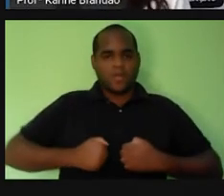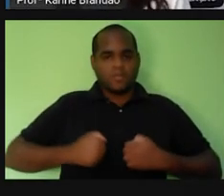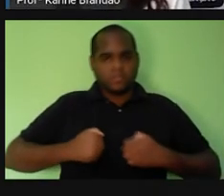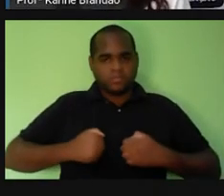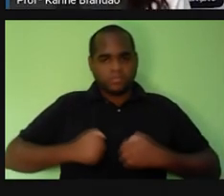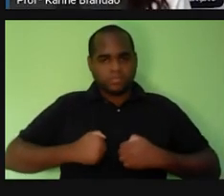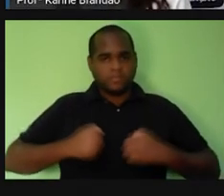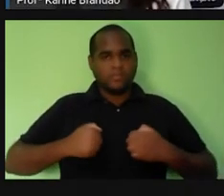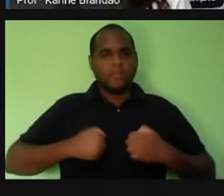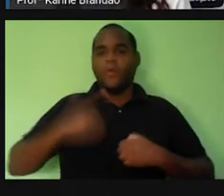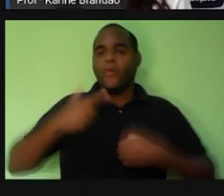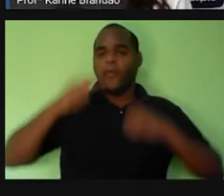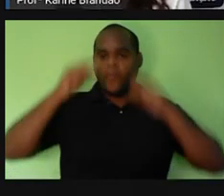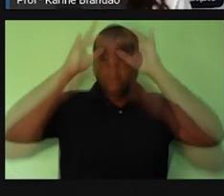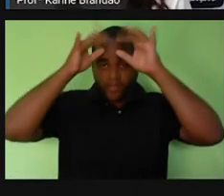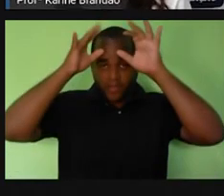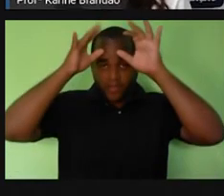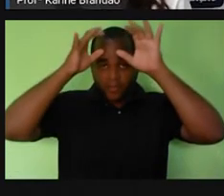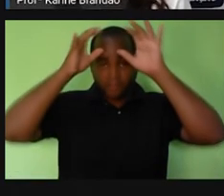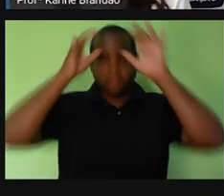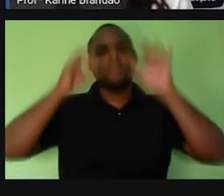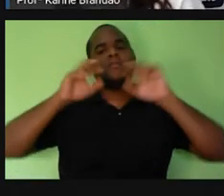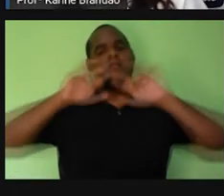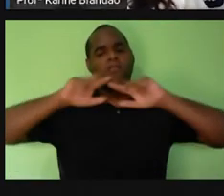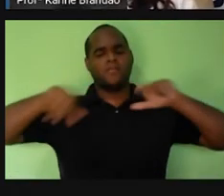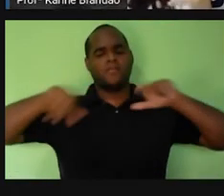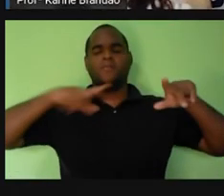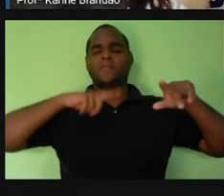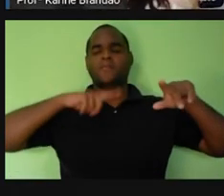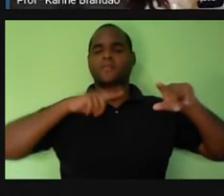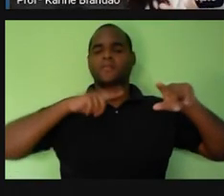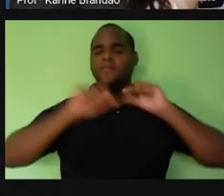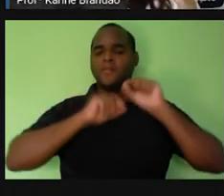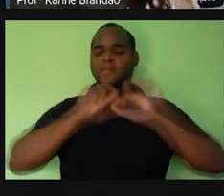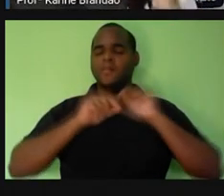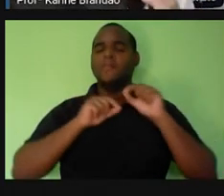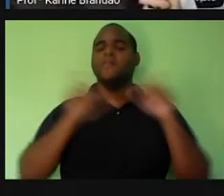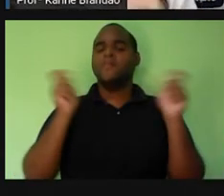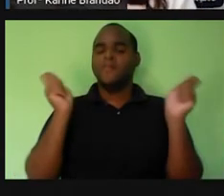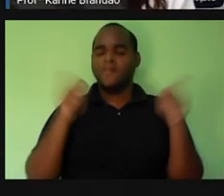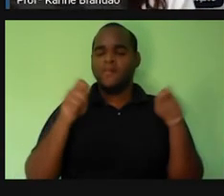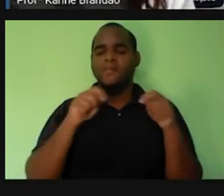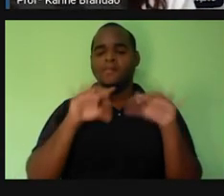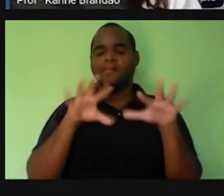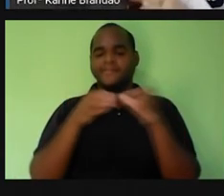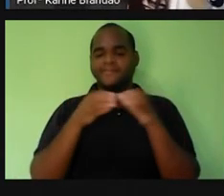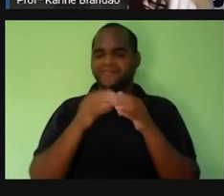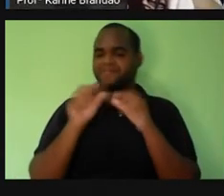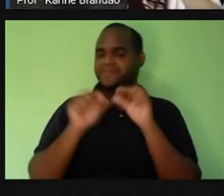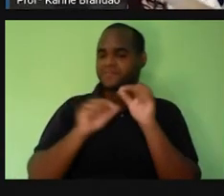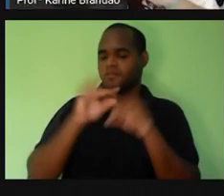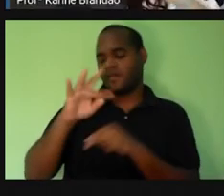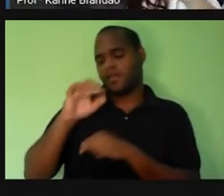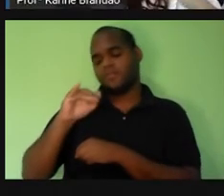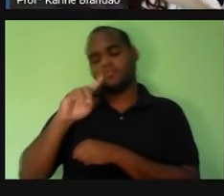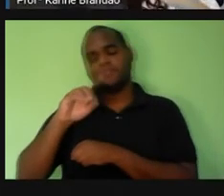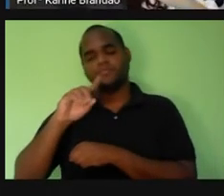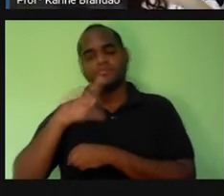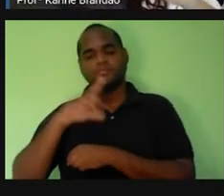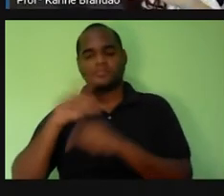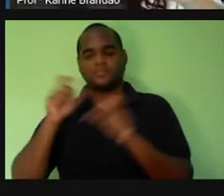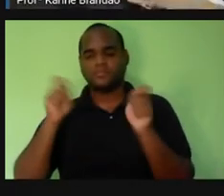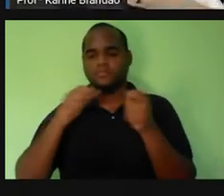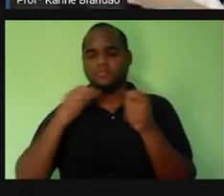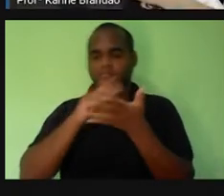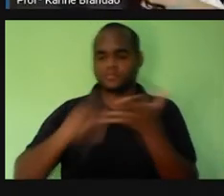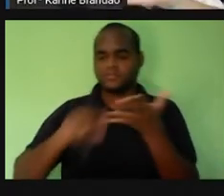Ou o nosso cérebro, né? Todos esses órgãos, eles vão ser formados por um conjunto de tecidos. Que esses tecidos com funções